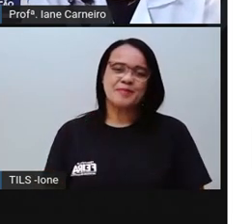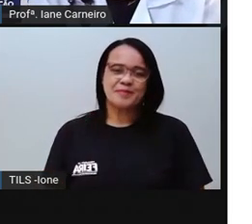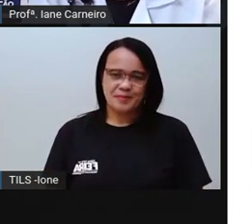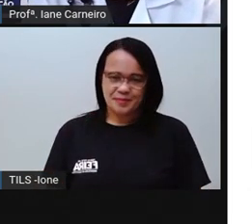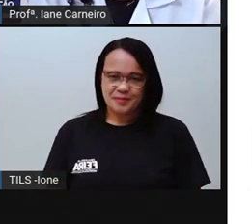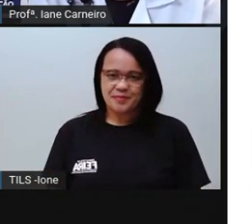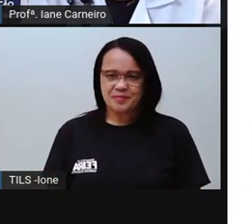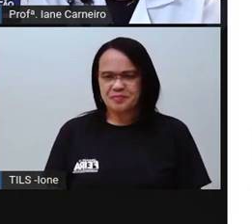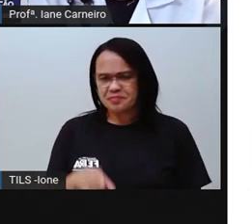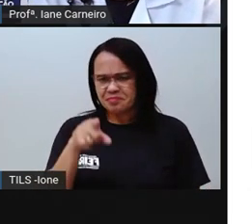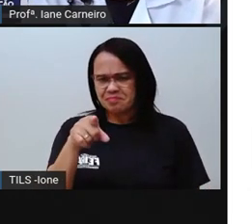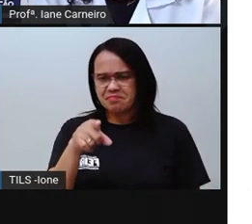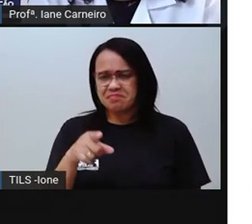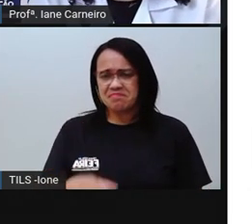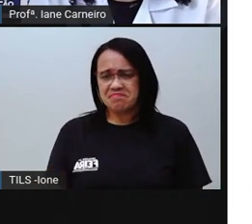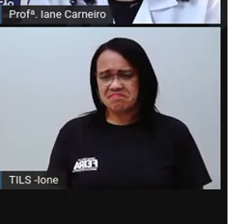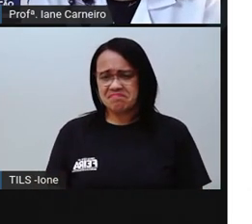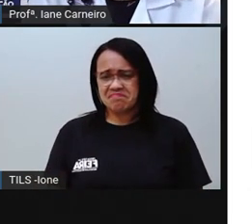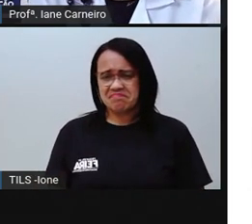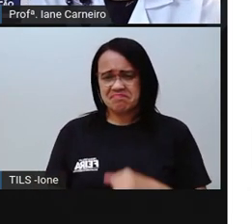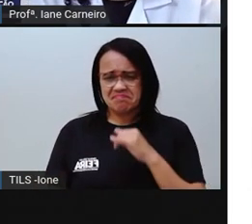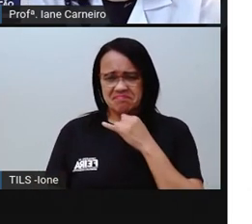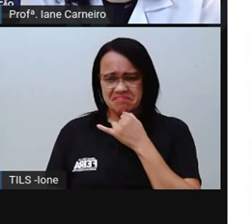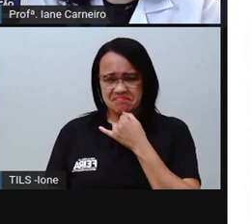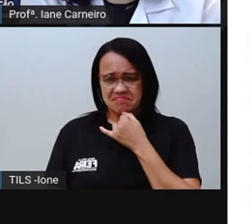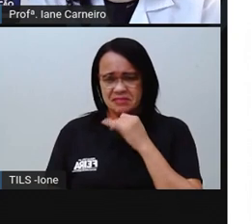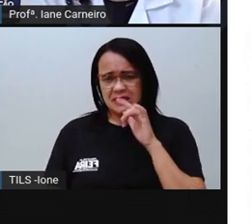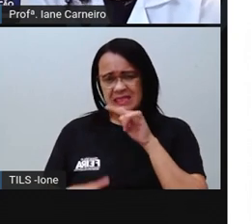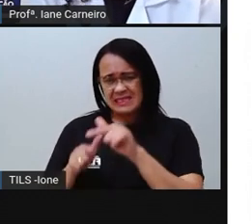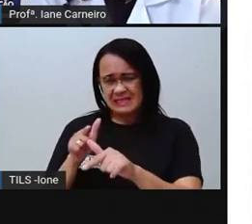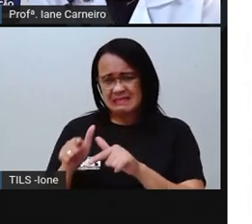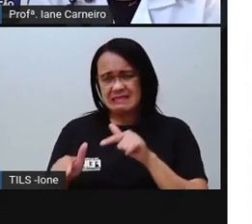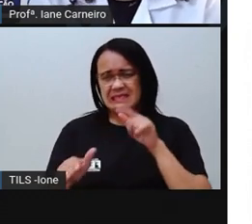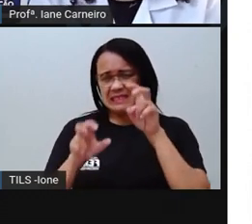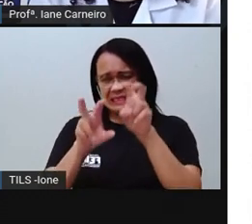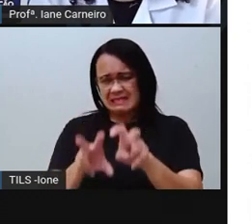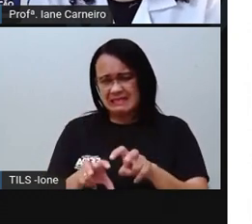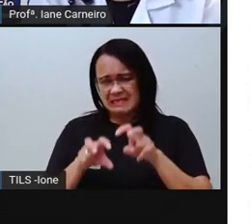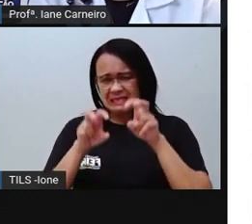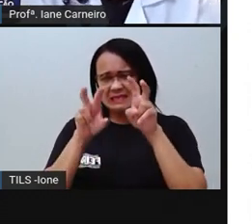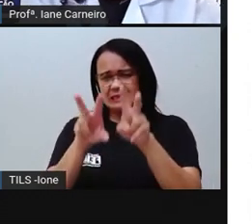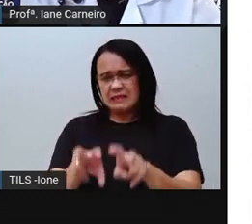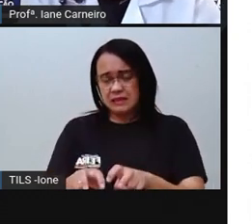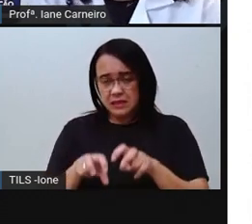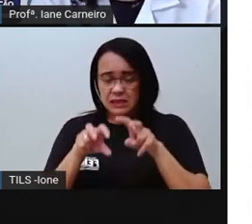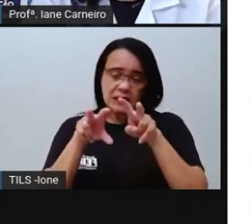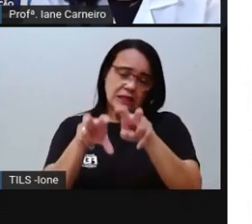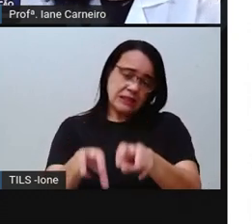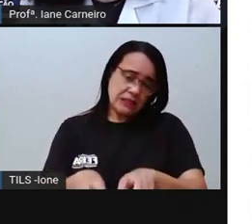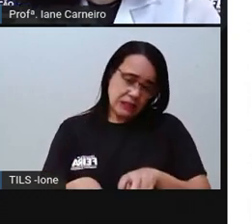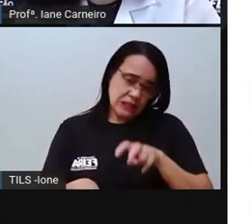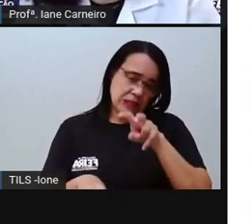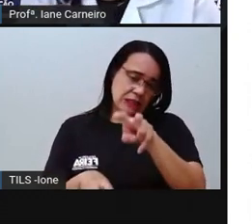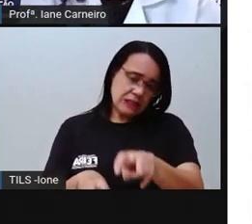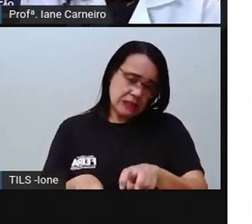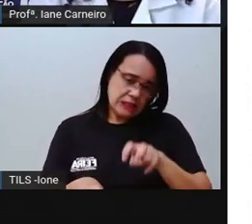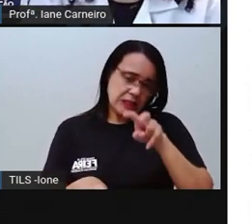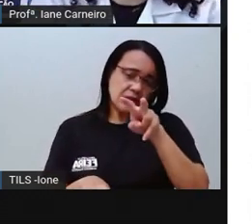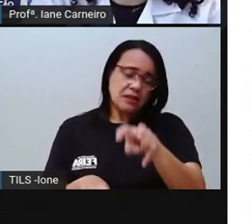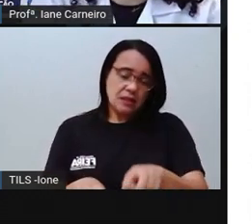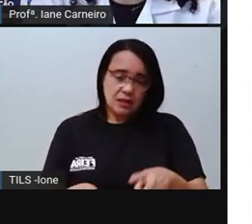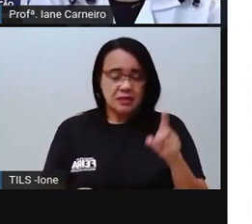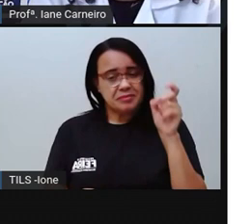Outra coisa, ó. Trabalhar, né? Capinando, né? Na agricultura. A gente sabe que tem famílias também que